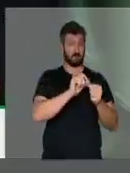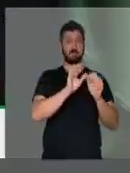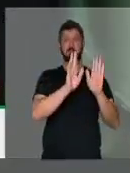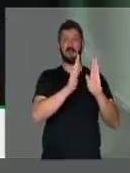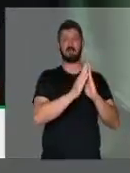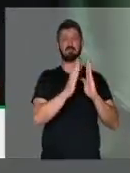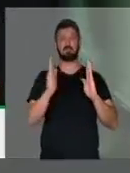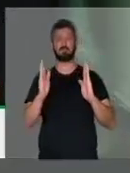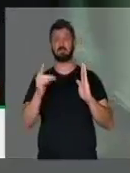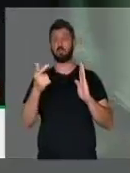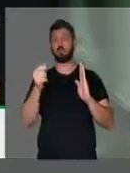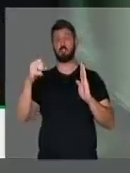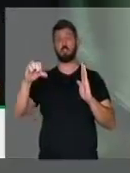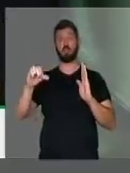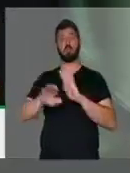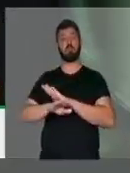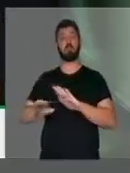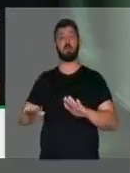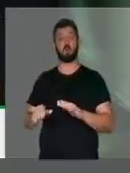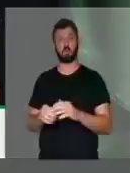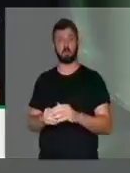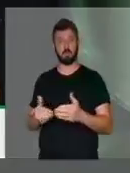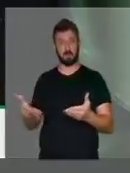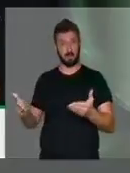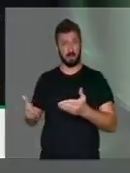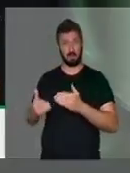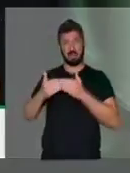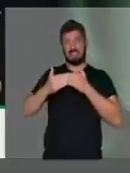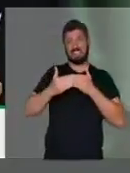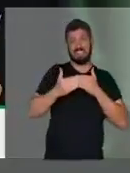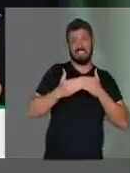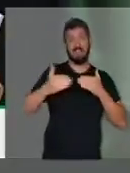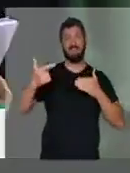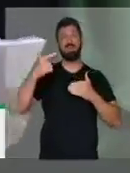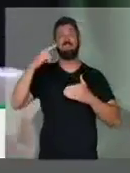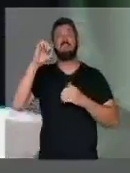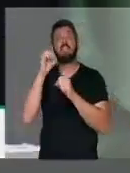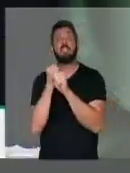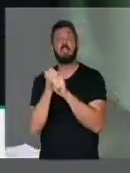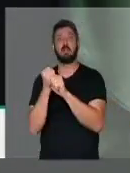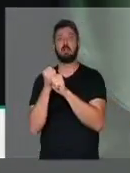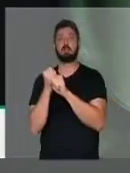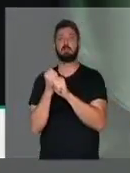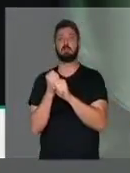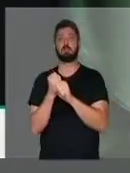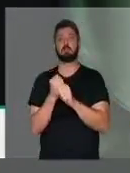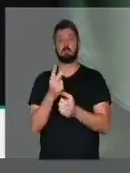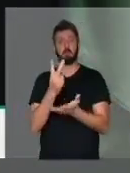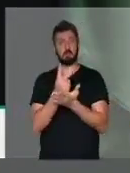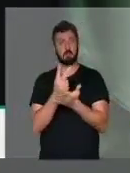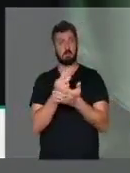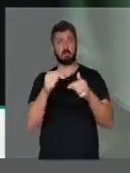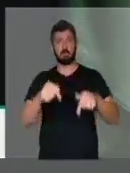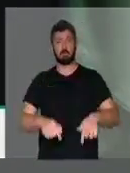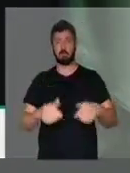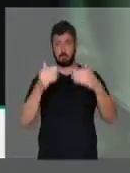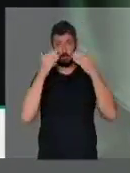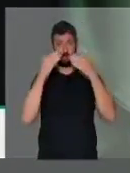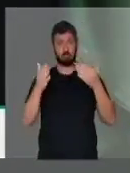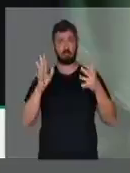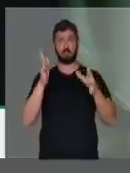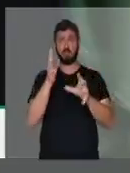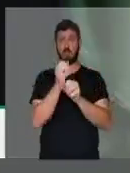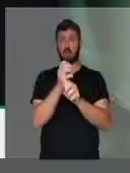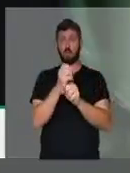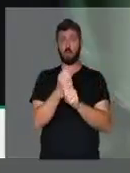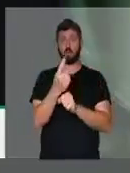mas que também ia acabar em 2019. E agora está esticando por mais 20 anos. Aqui mesmo já foi apresentada uma